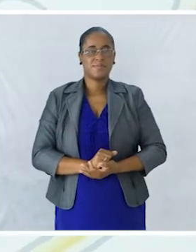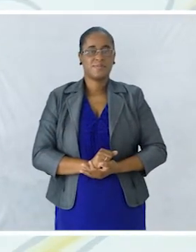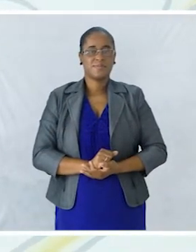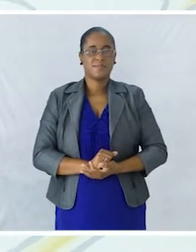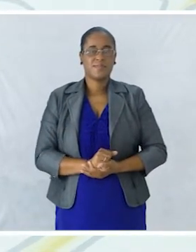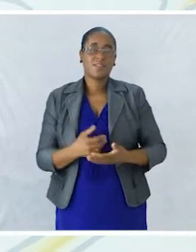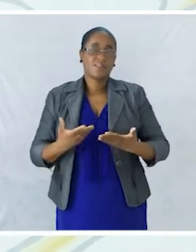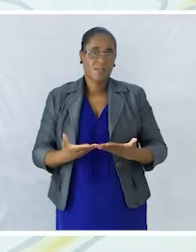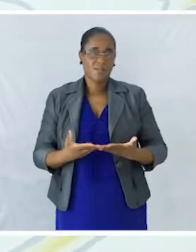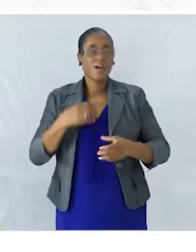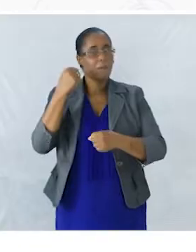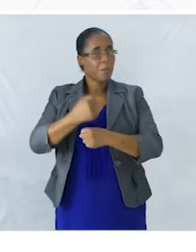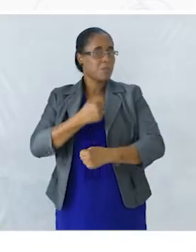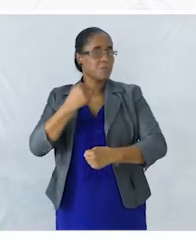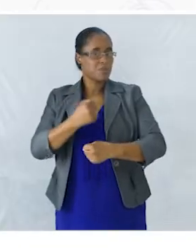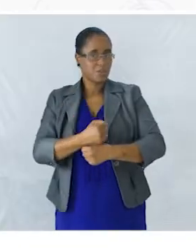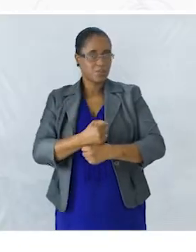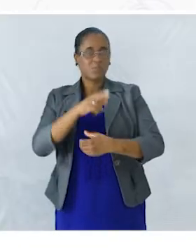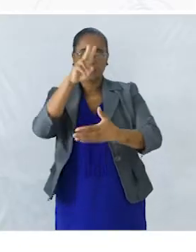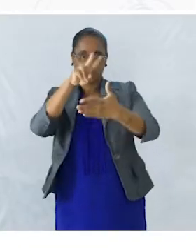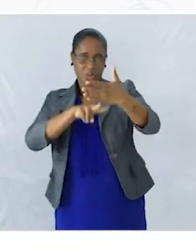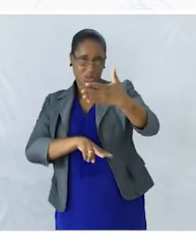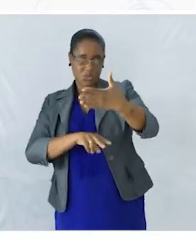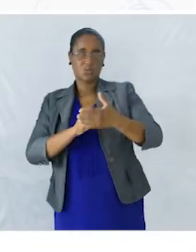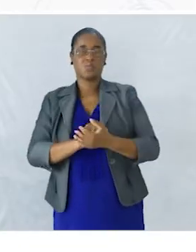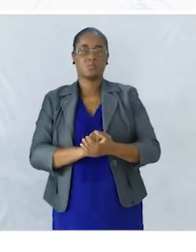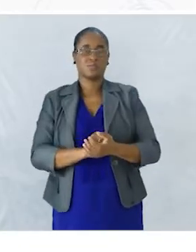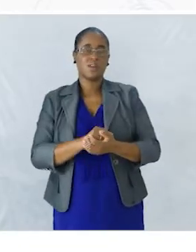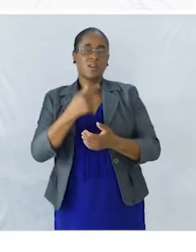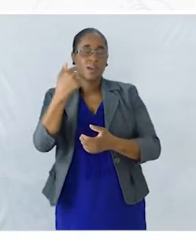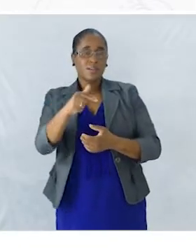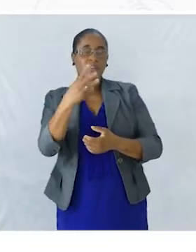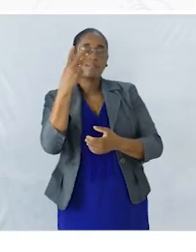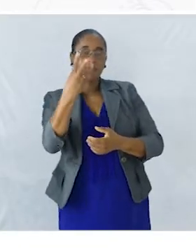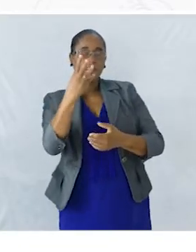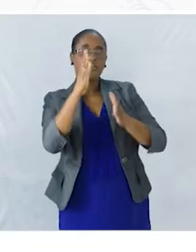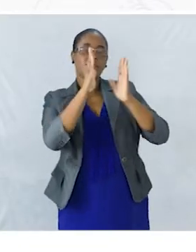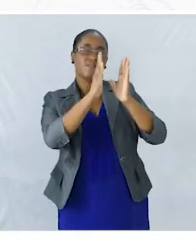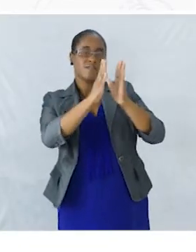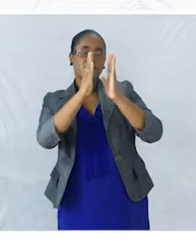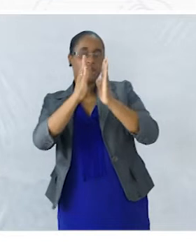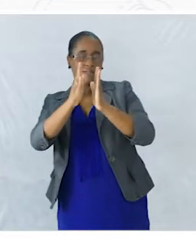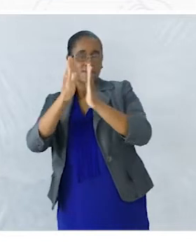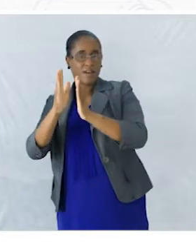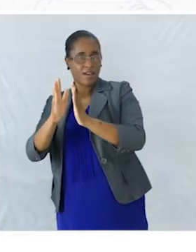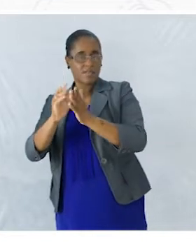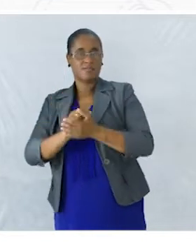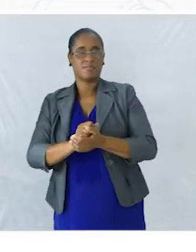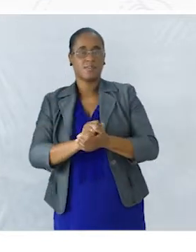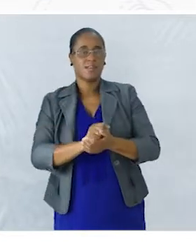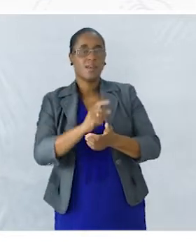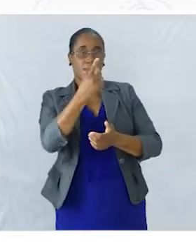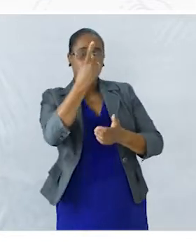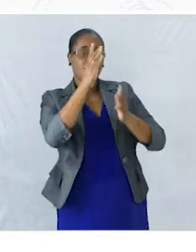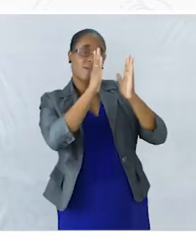A produção textual Ela passa por três fases Nós temos a fase da